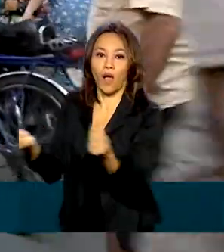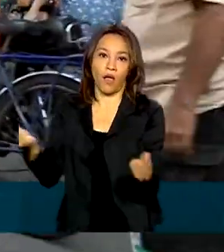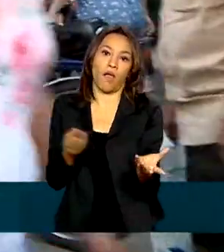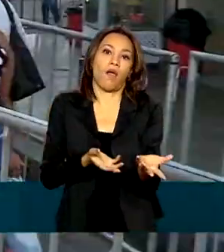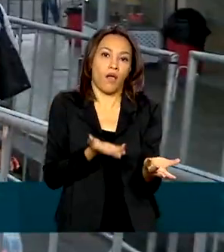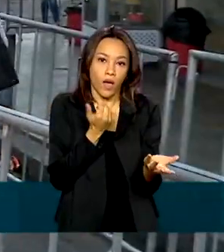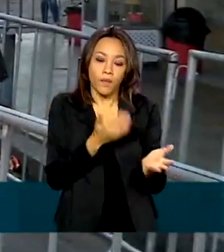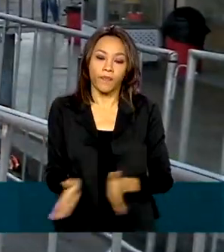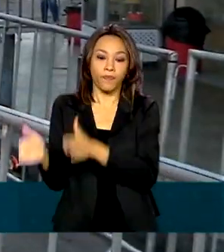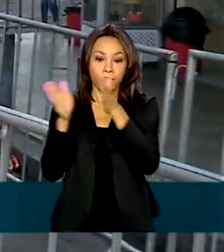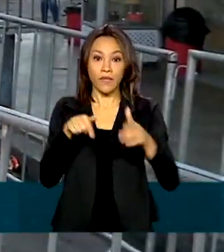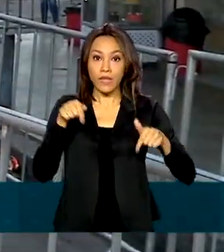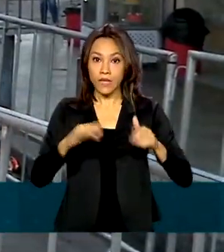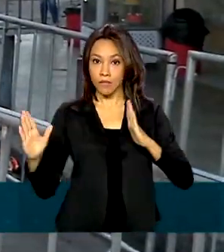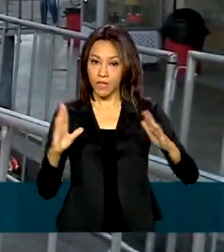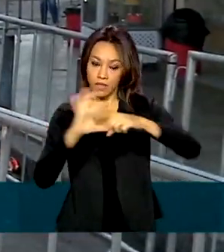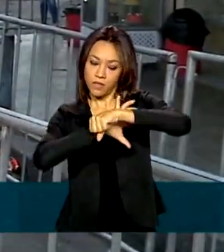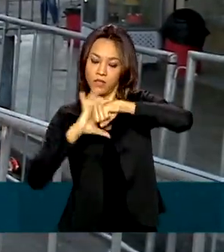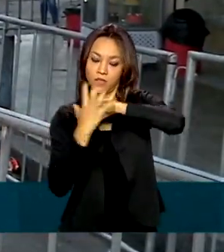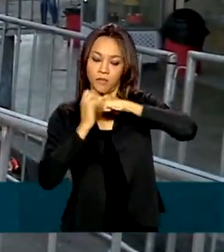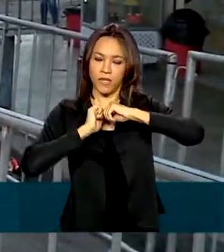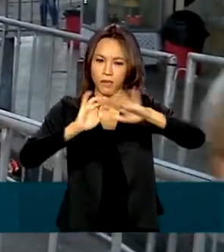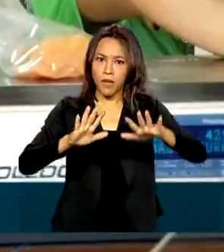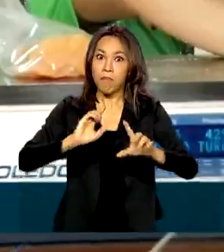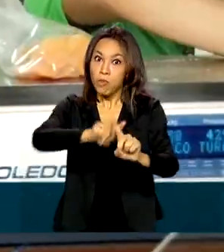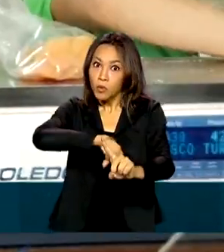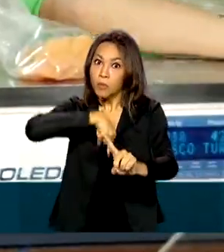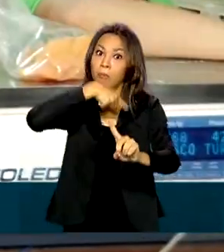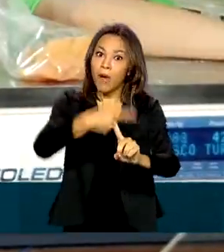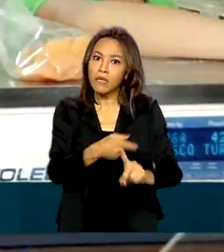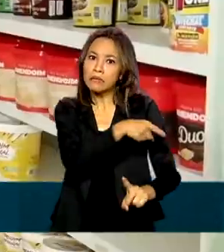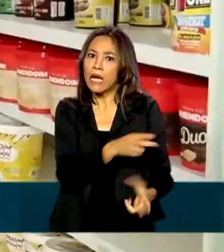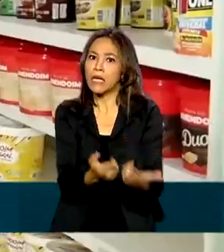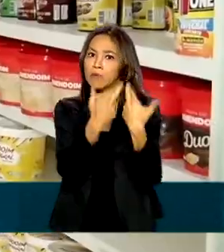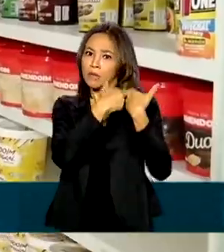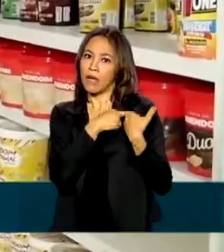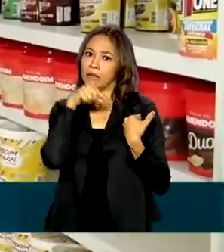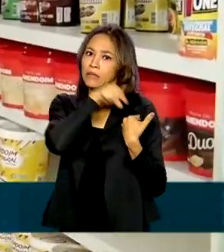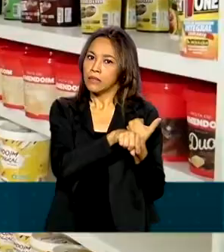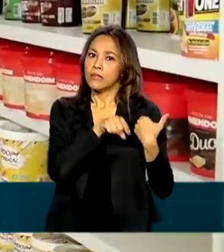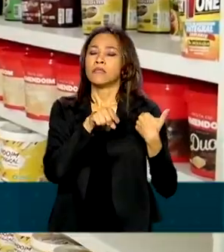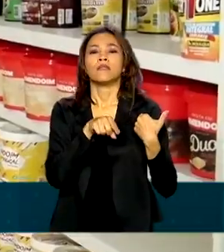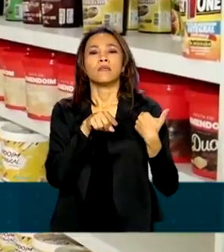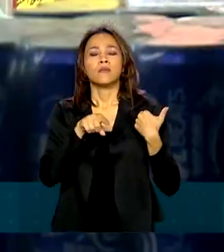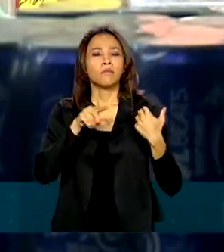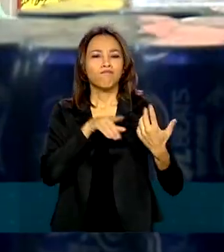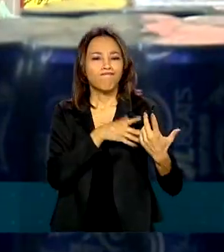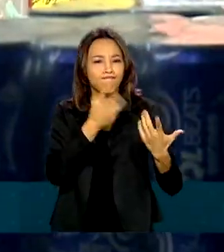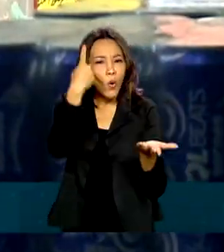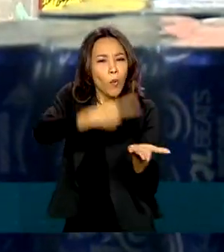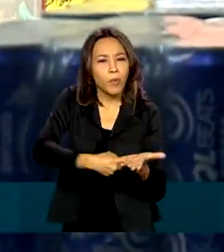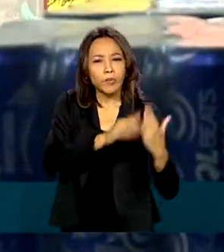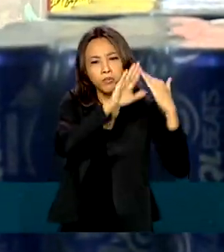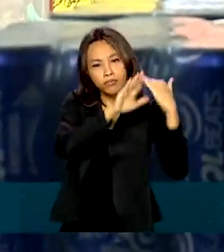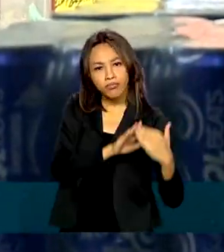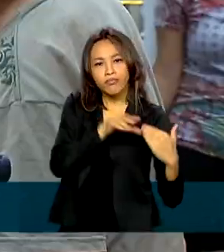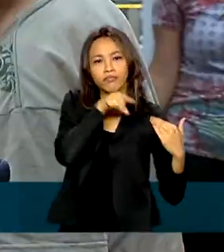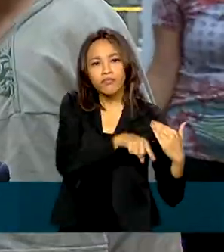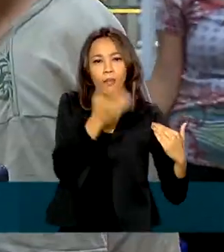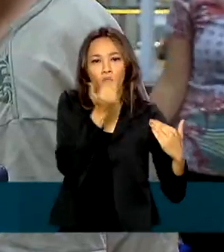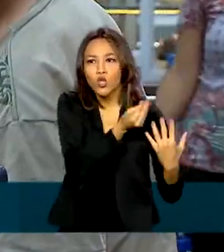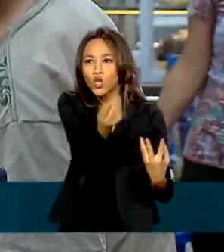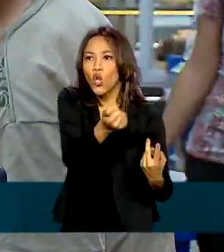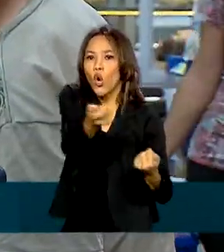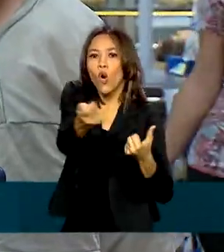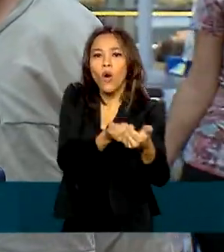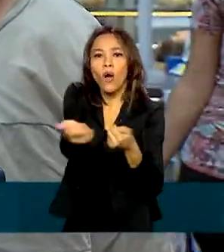do coronavírus ampliou ainda mais a importância dessa agenda de segurança alimentar e nutricional, quando